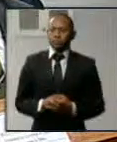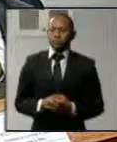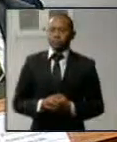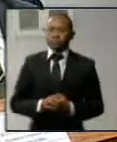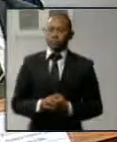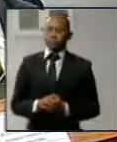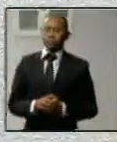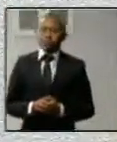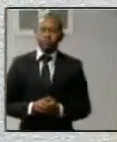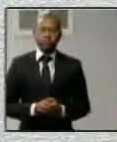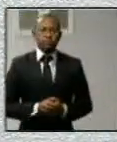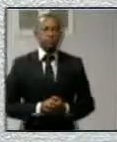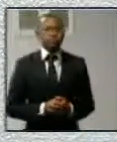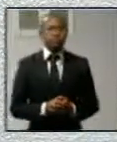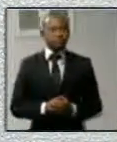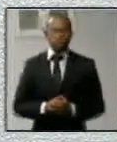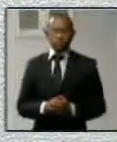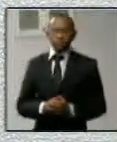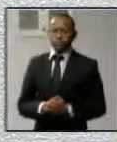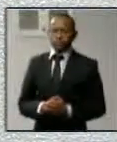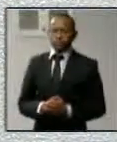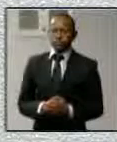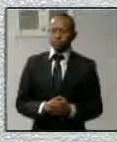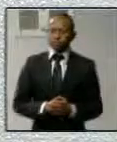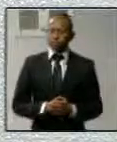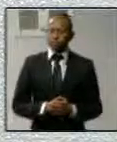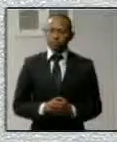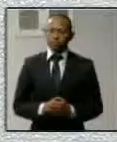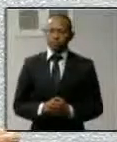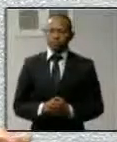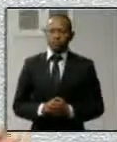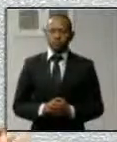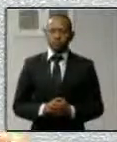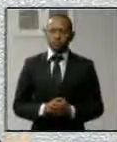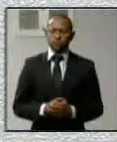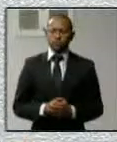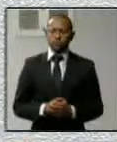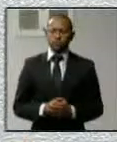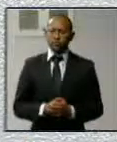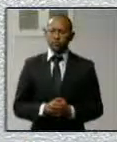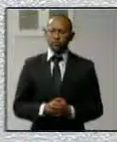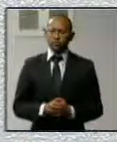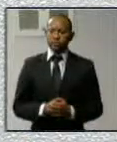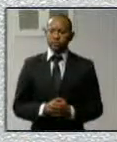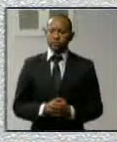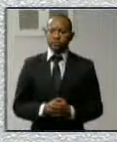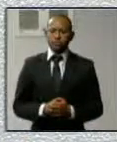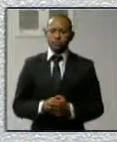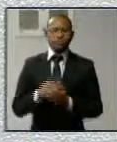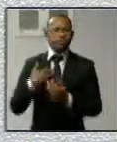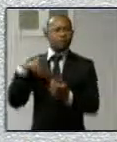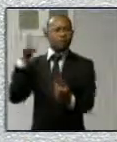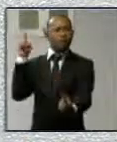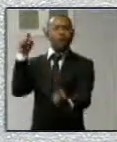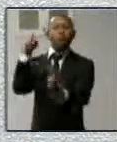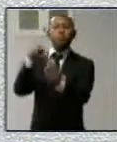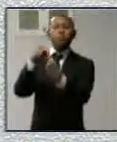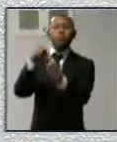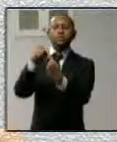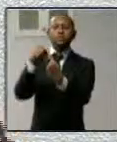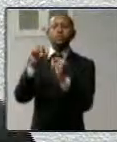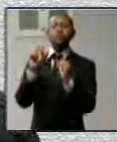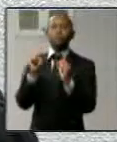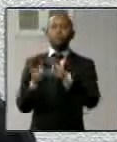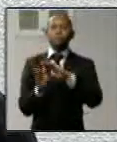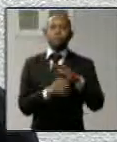Então, pode passar, por favor, a esperança. Ah, isso aqui passa? Tá. O meu objetivo, em